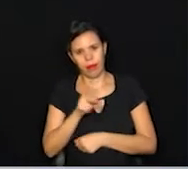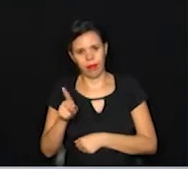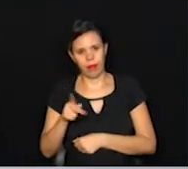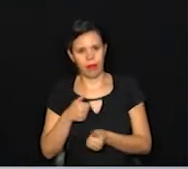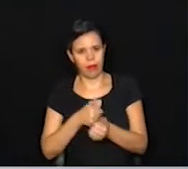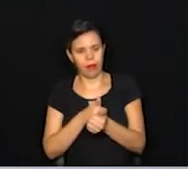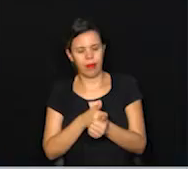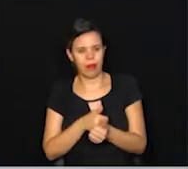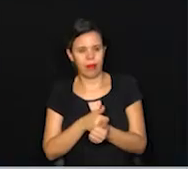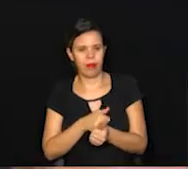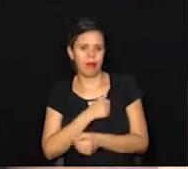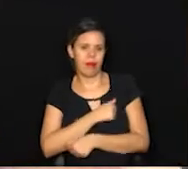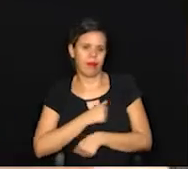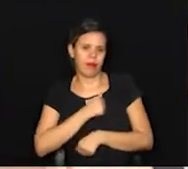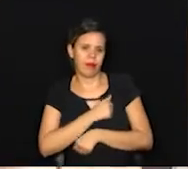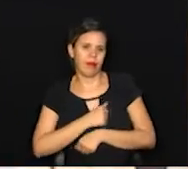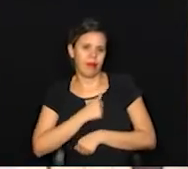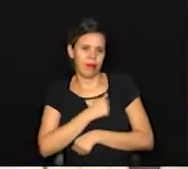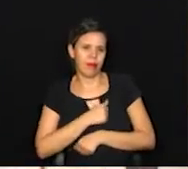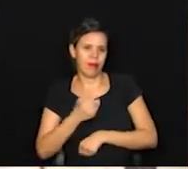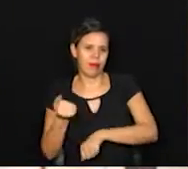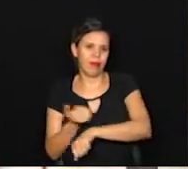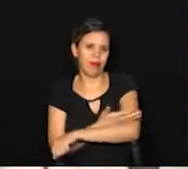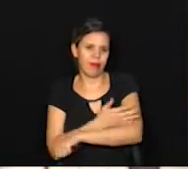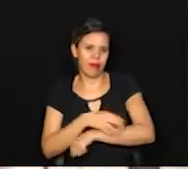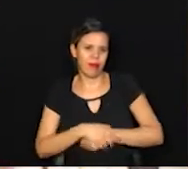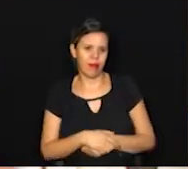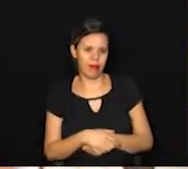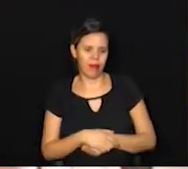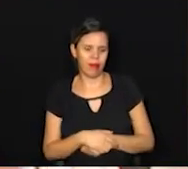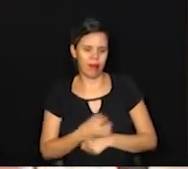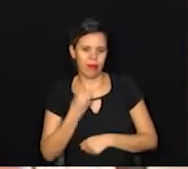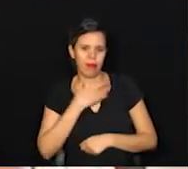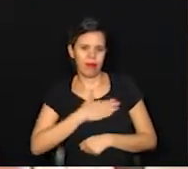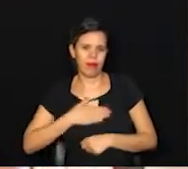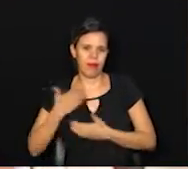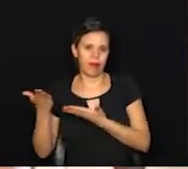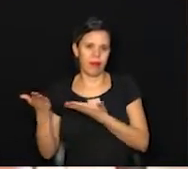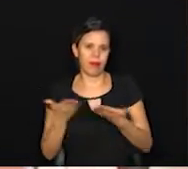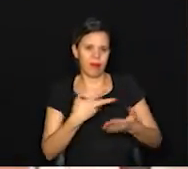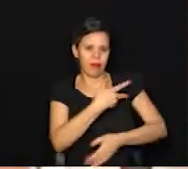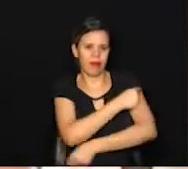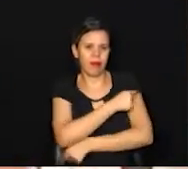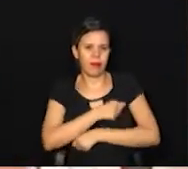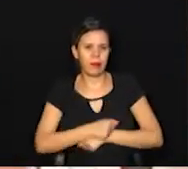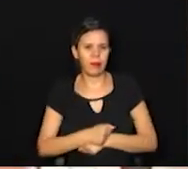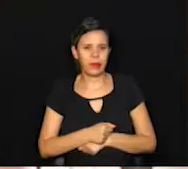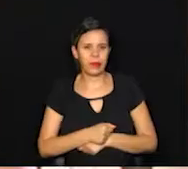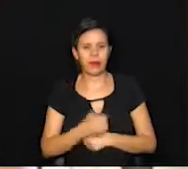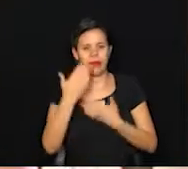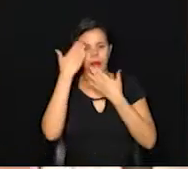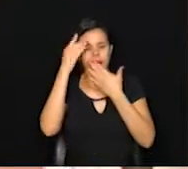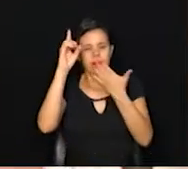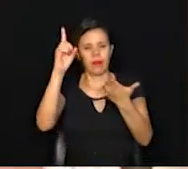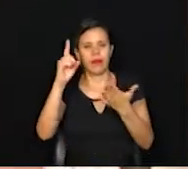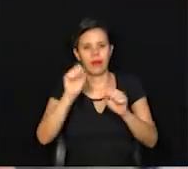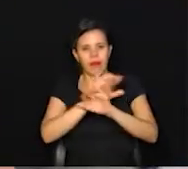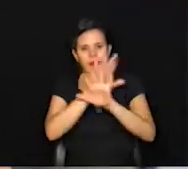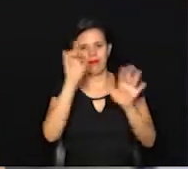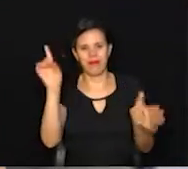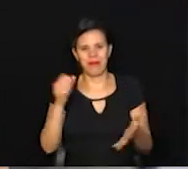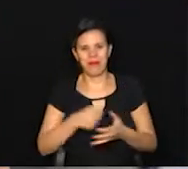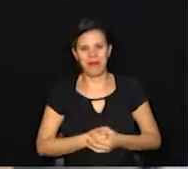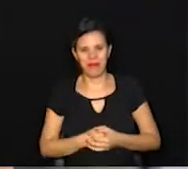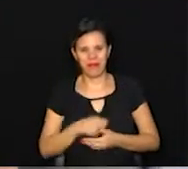E isso faz muita falta. Muita emoção. Muito bom receber a vacina. Graças a Deus, glória a Deus.